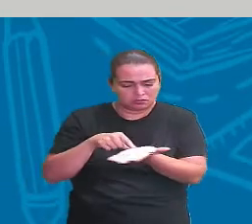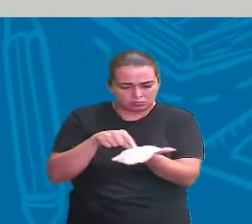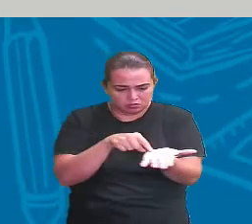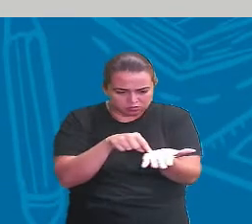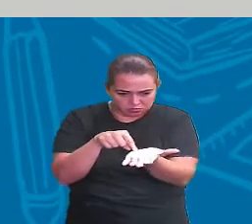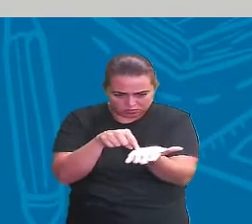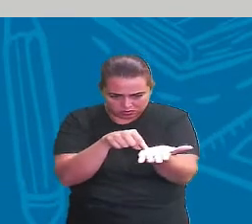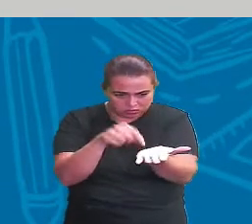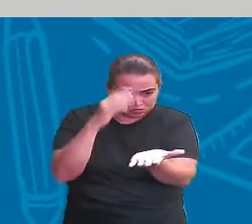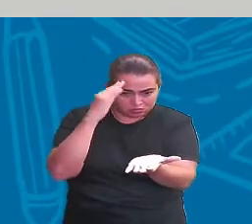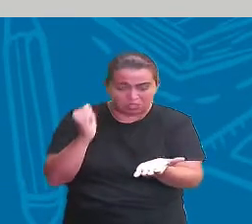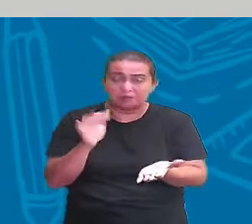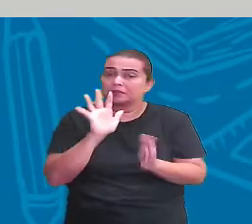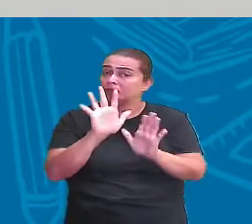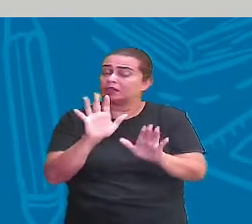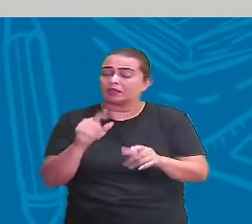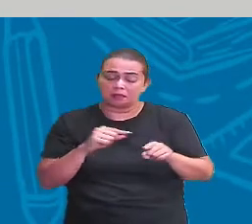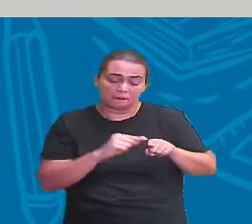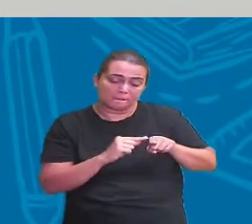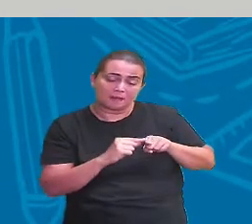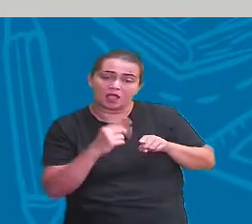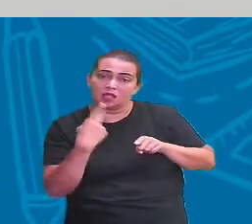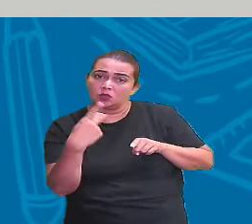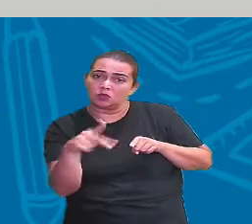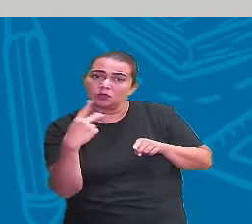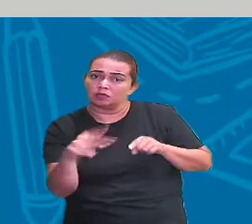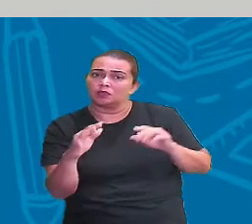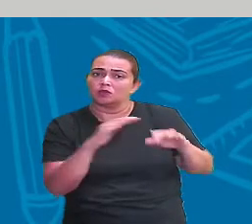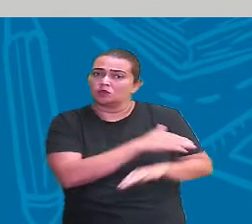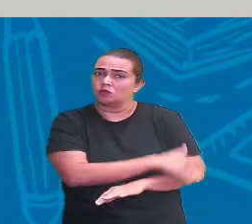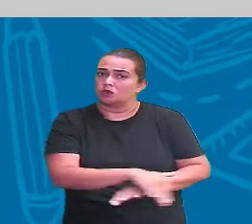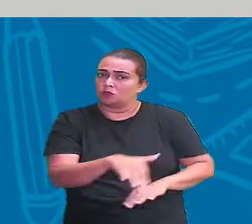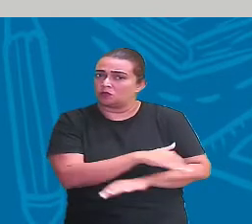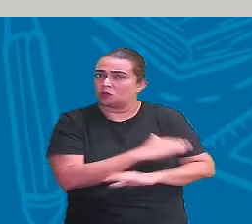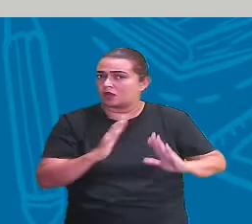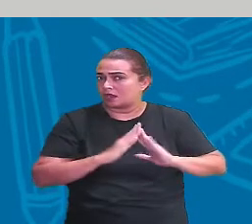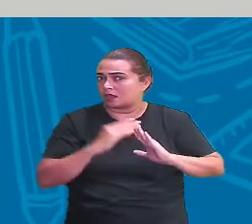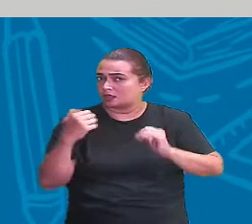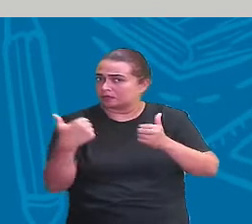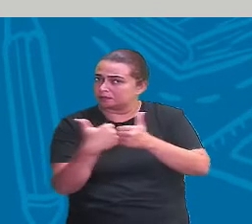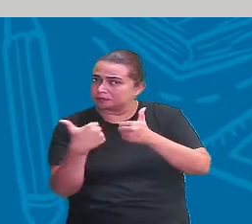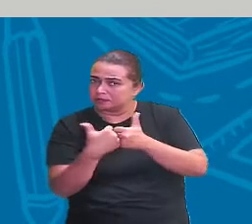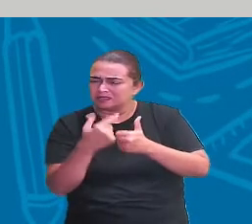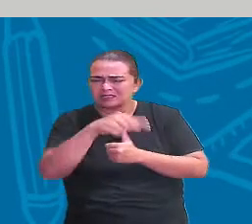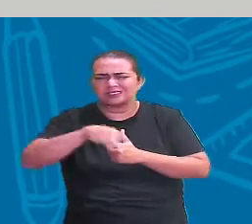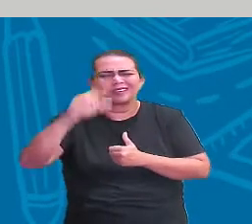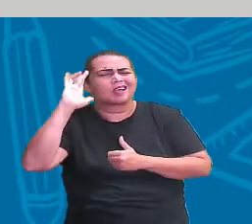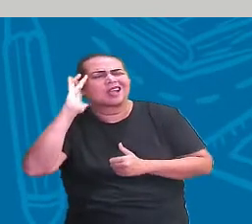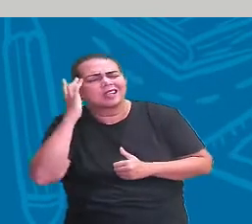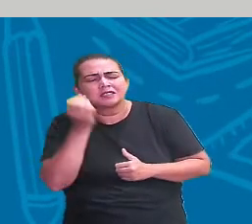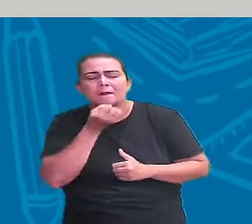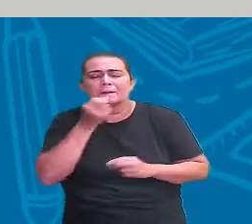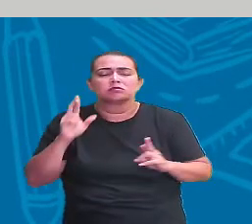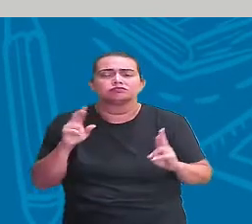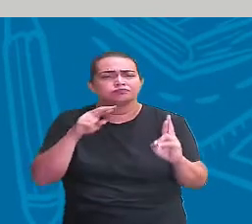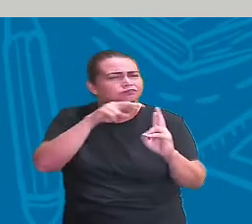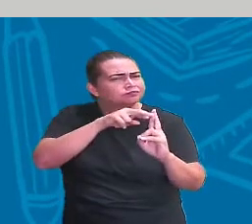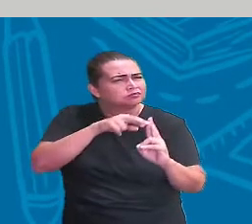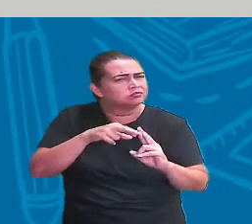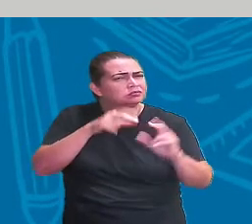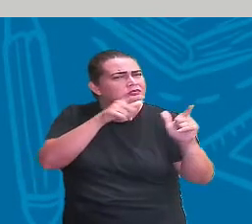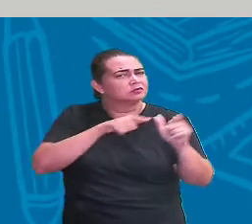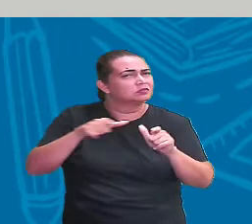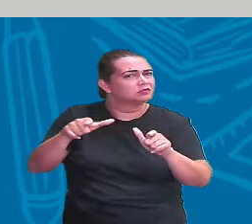seu bairro. Será que é interessante a gente colocar alguns pontos de referência para deixar aquele mapa mais com a cara da sua